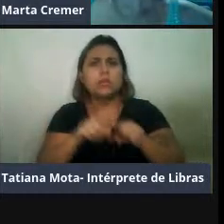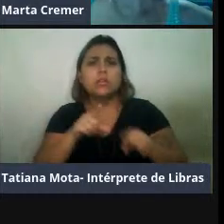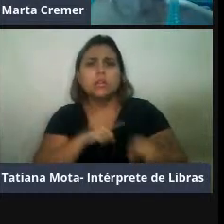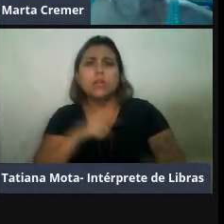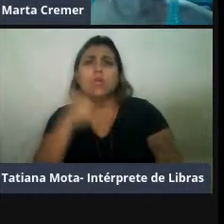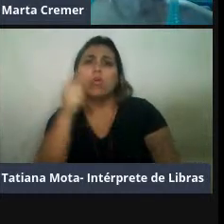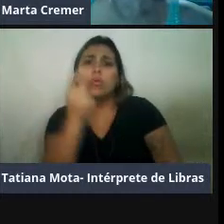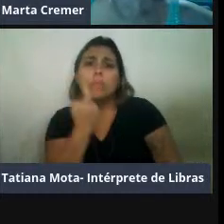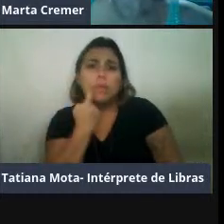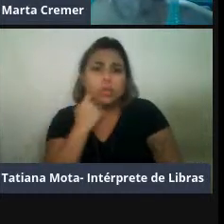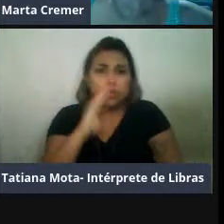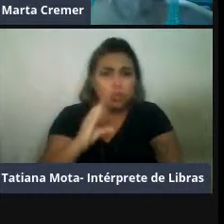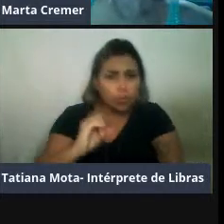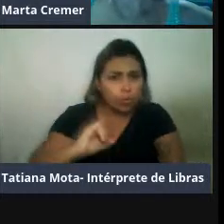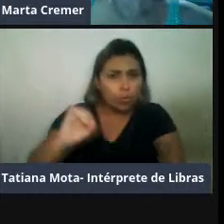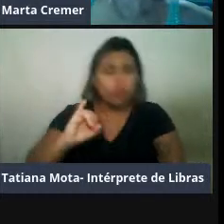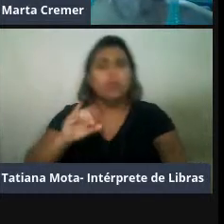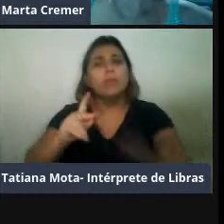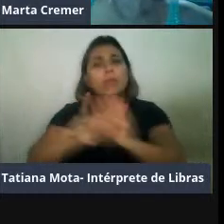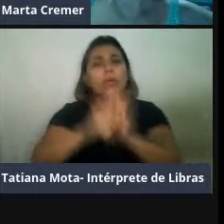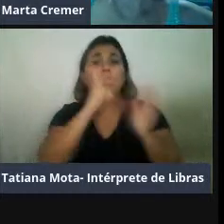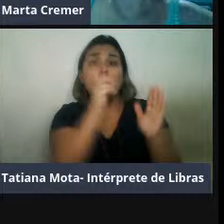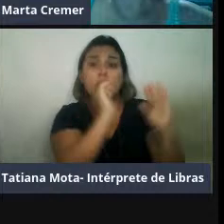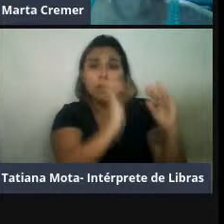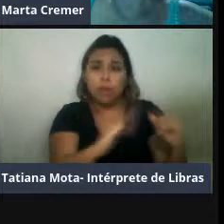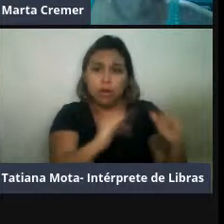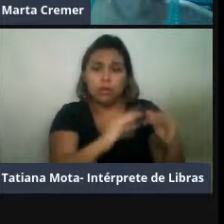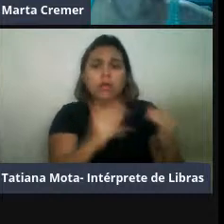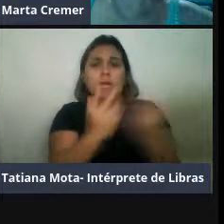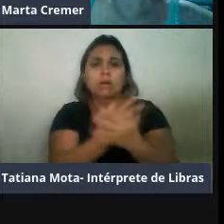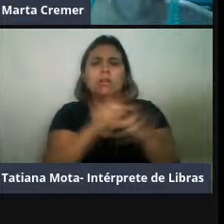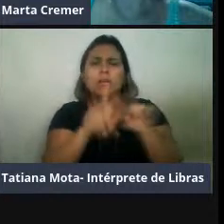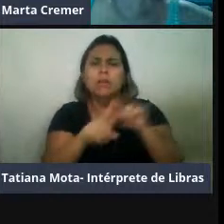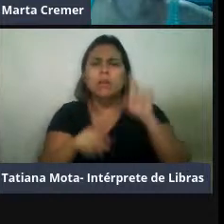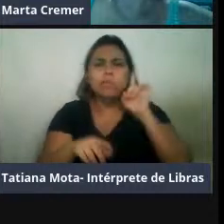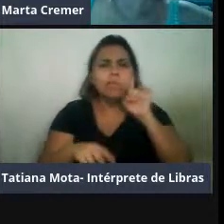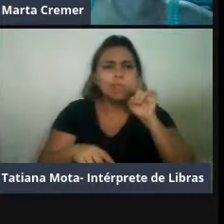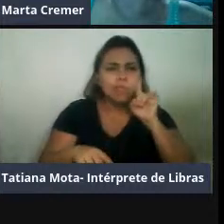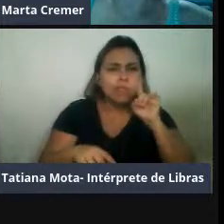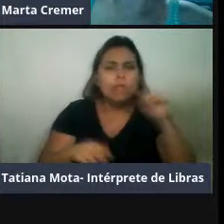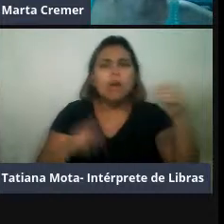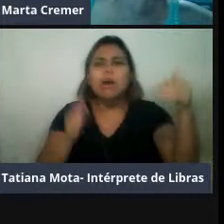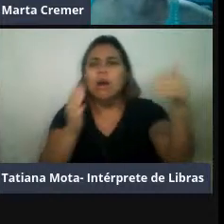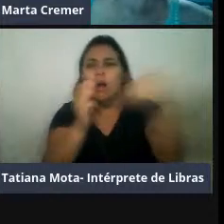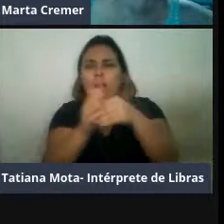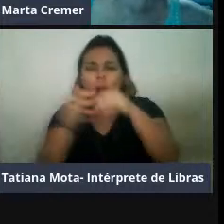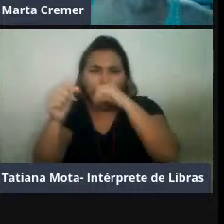é uma única espécie que vai ocorrer desde o sul que é dos Estados Unidos até que o nordeste do Brasil.